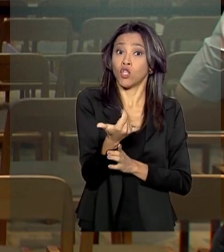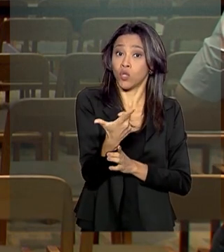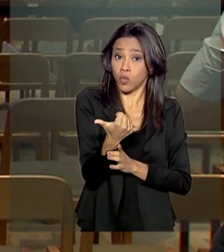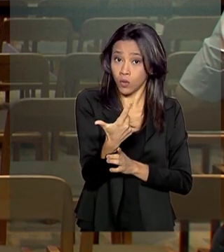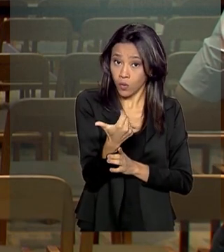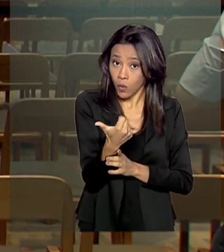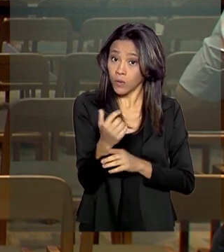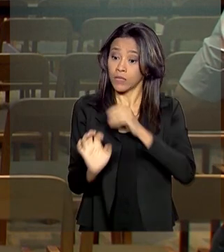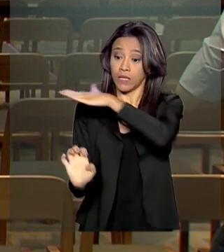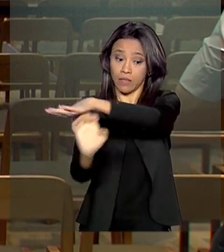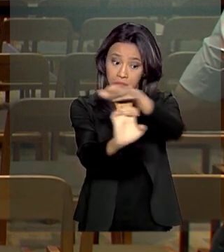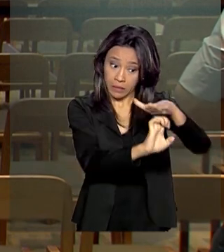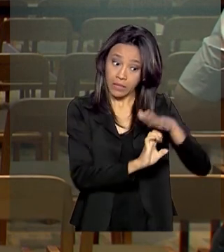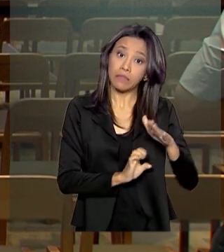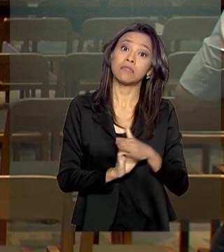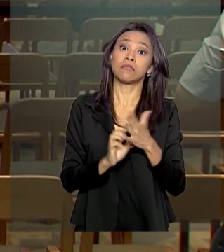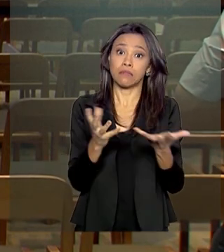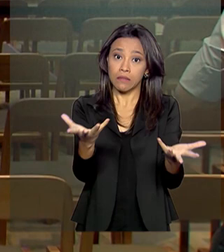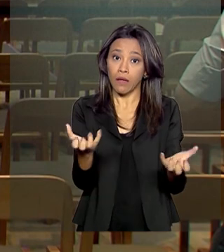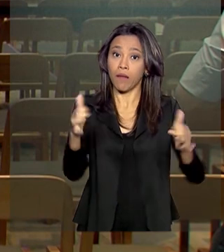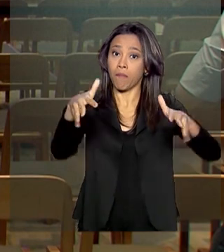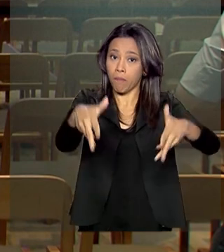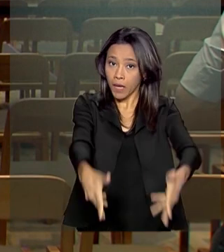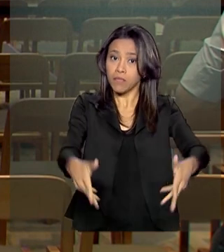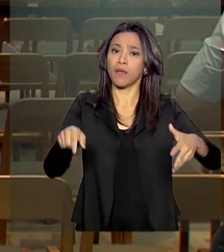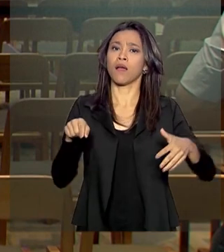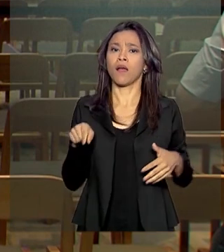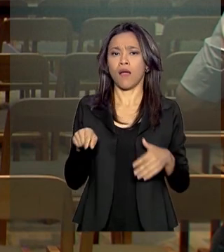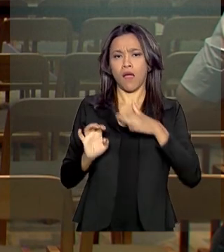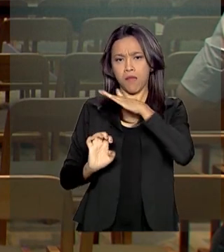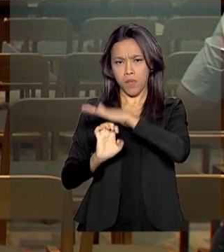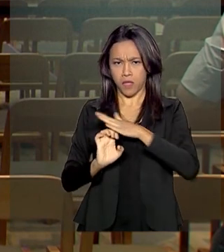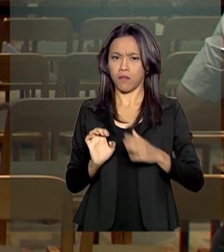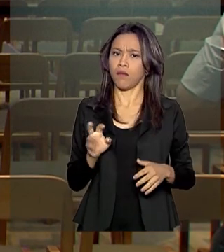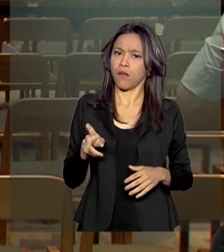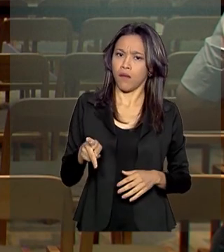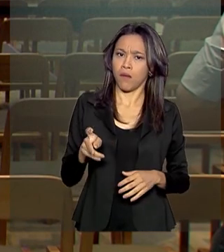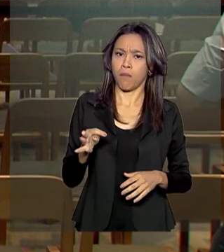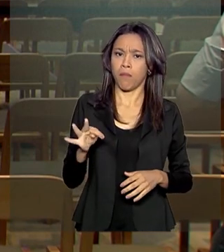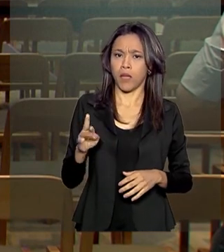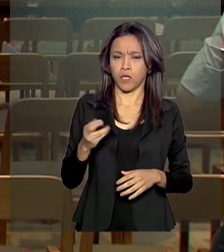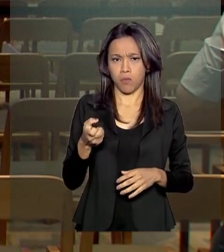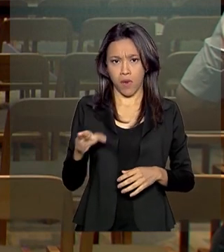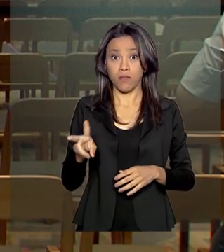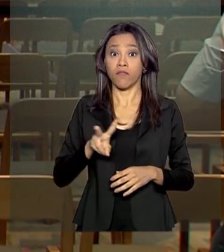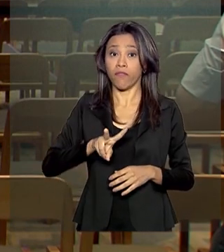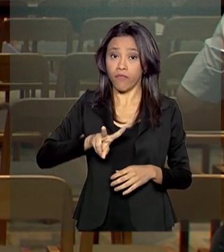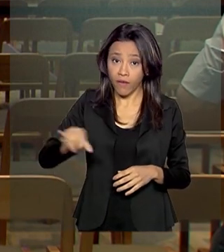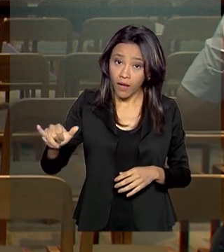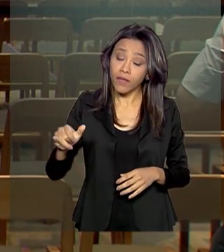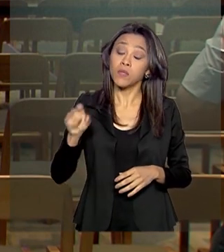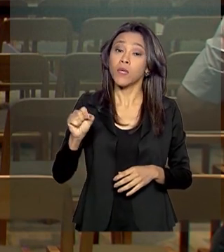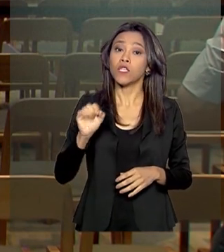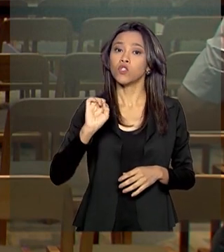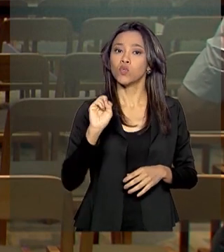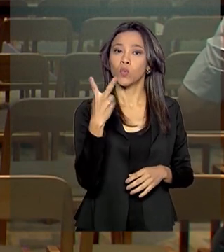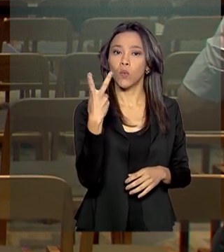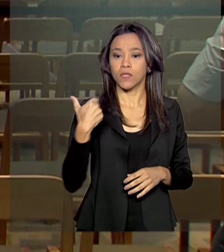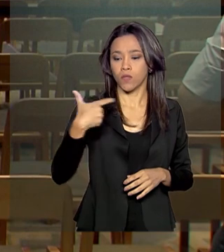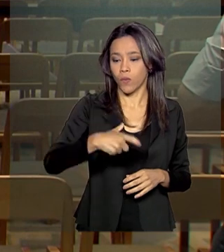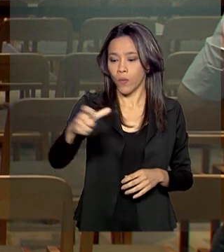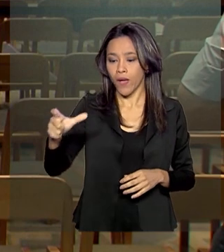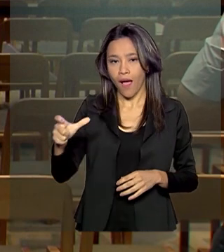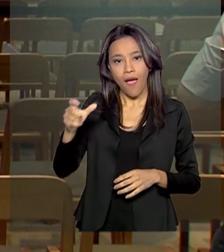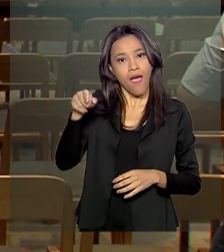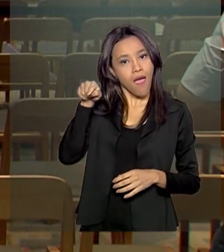dessa disputa. A Petrobras já anunciou que vai exercer seu direito de preferência em duas das quatro áreas que serão leiloadas